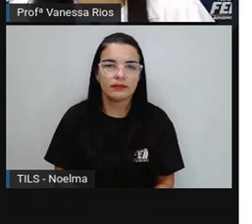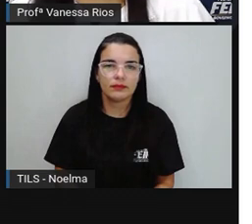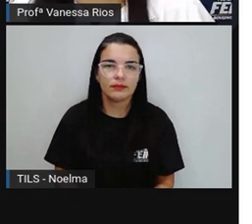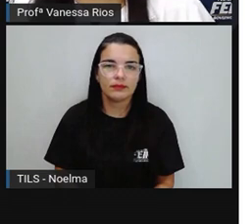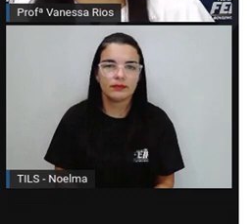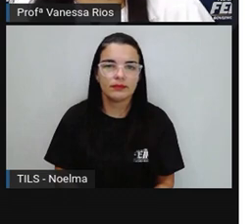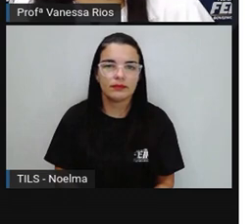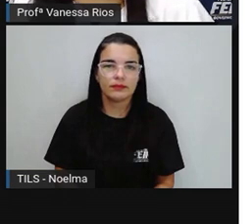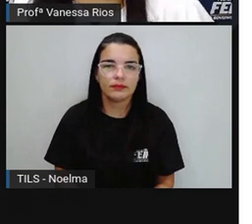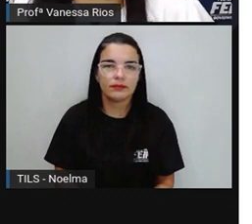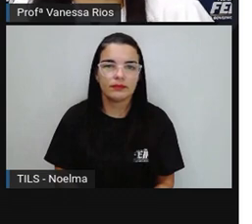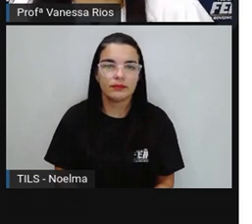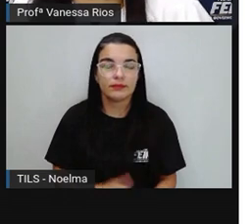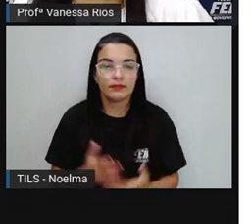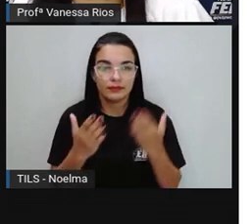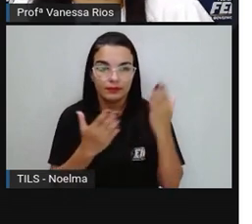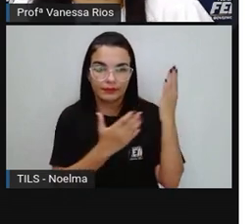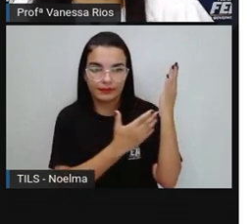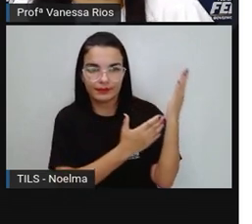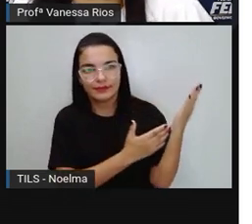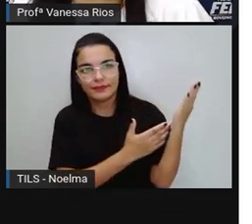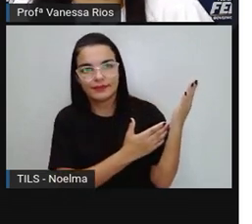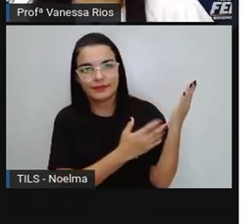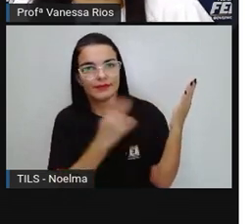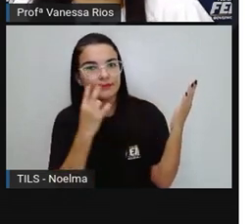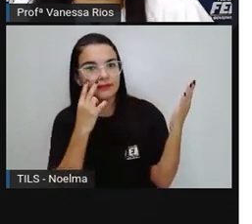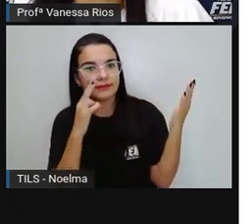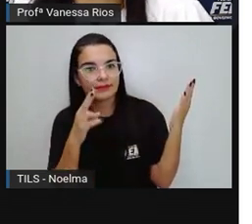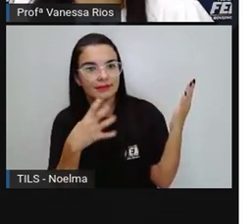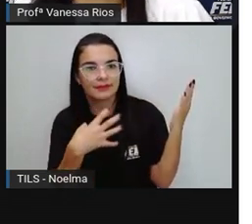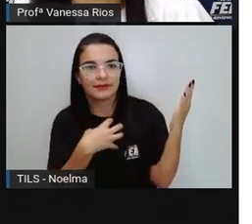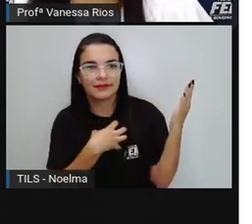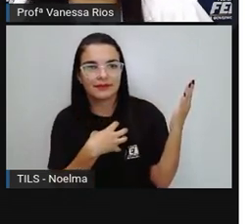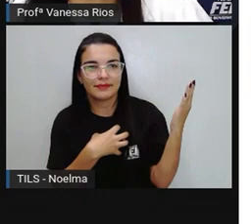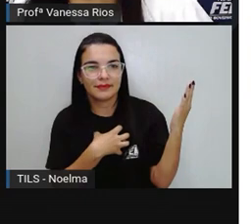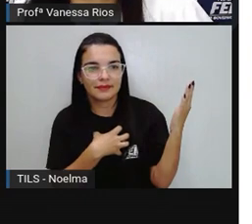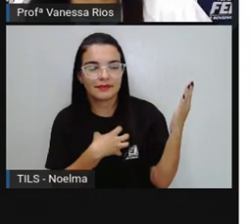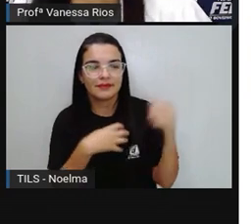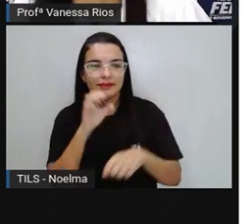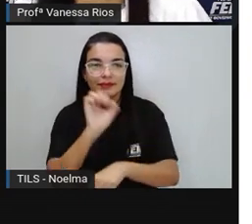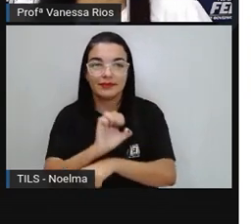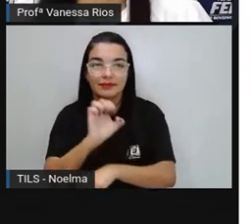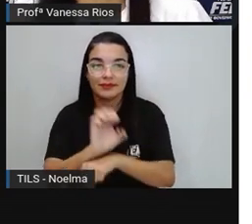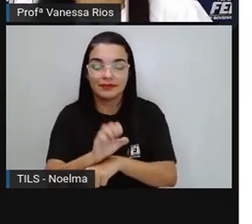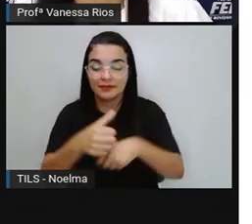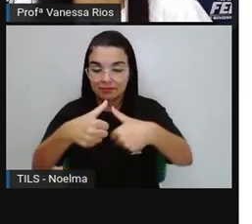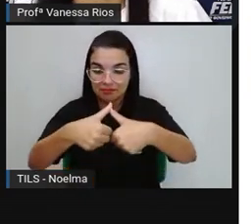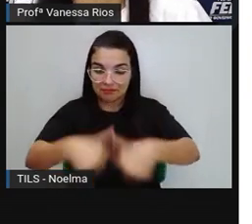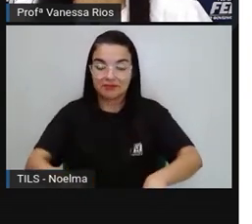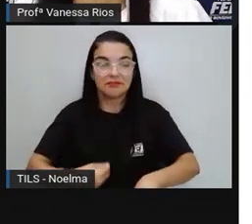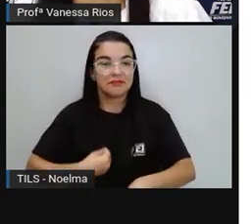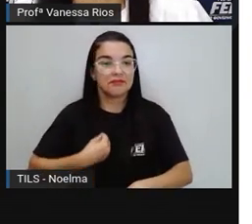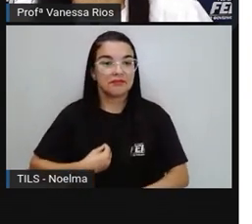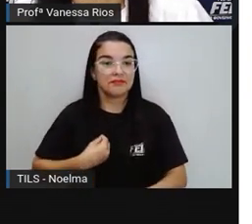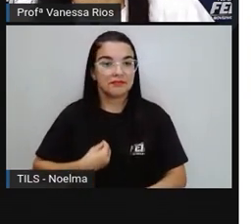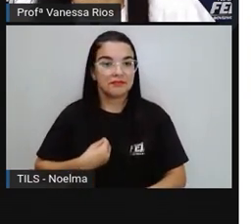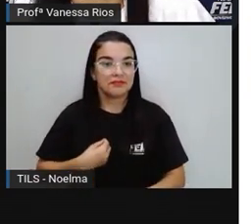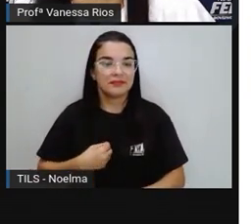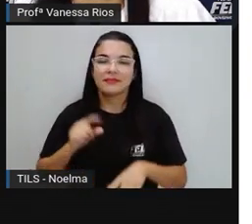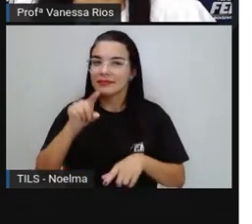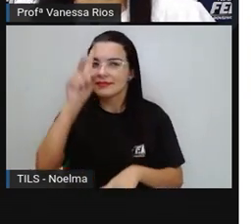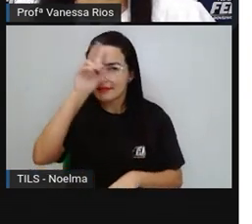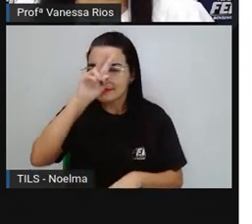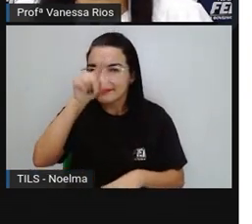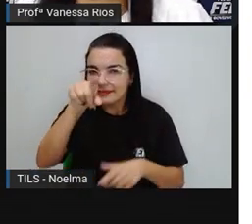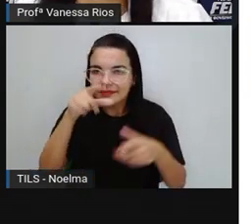E aí a ProLocalizou justamente, né, a Bahia, que é o estado que nós estamos. Lembra lá quando a própria perguntou,